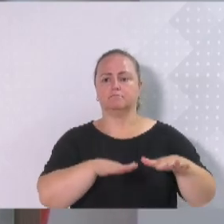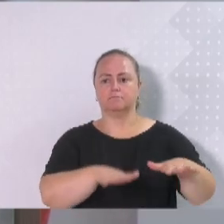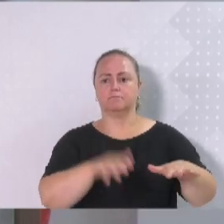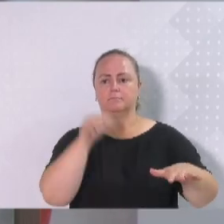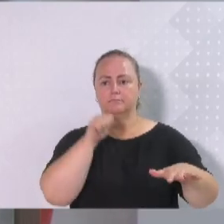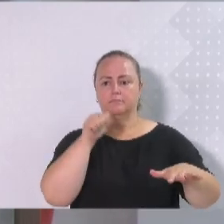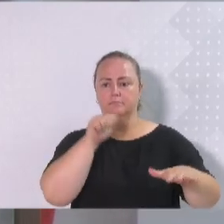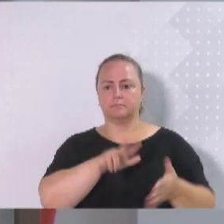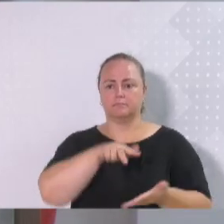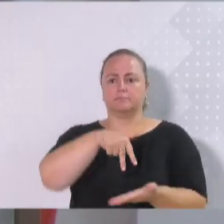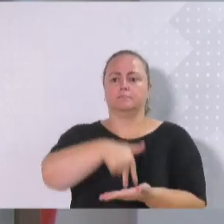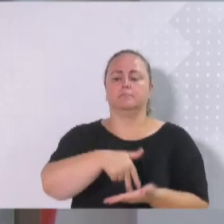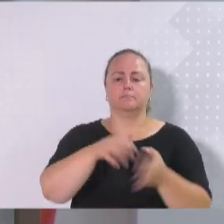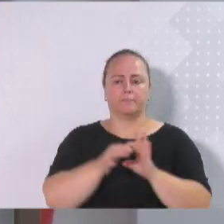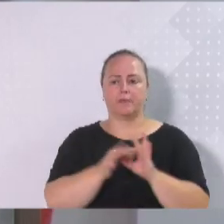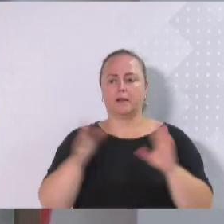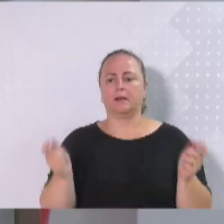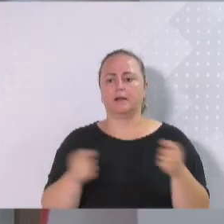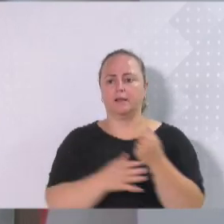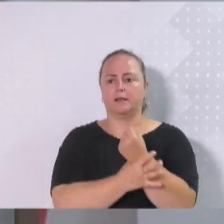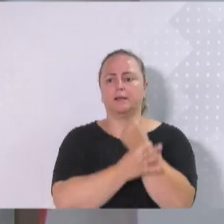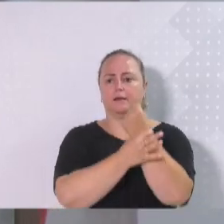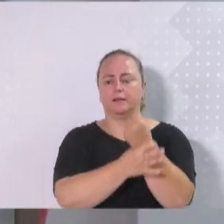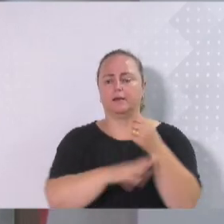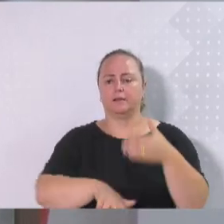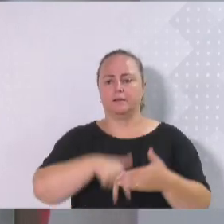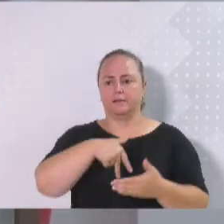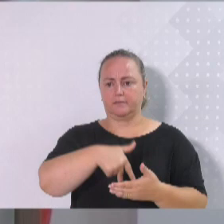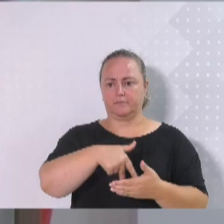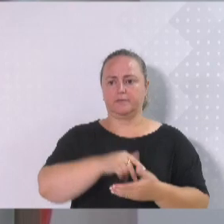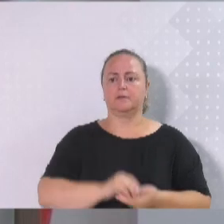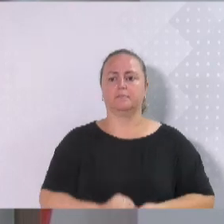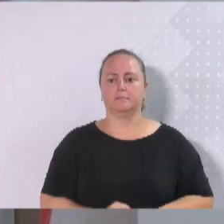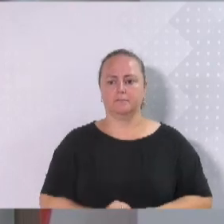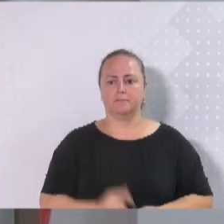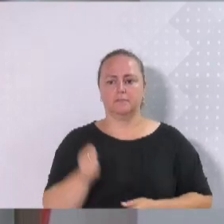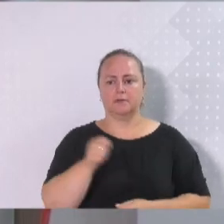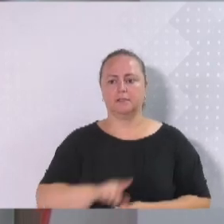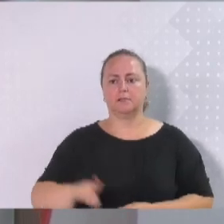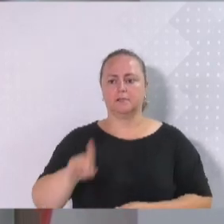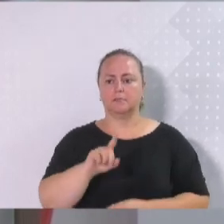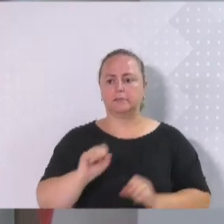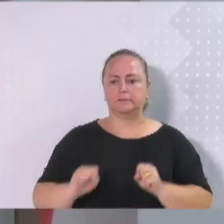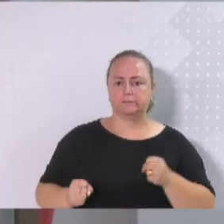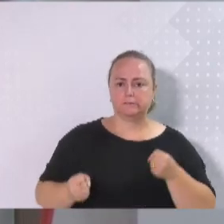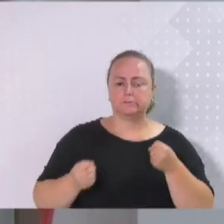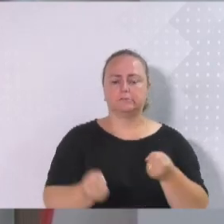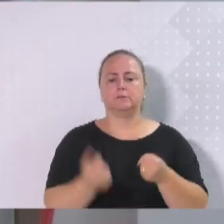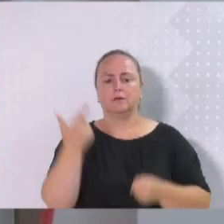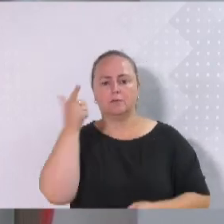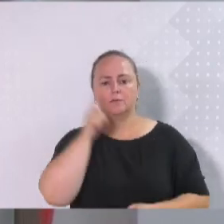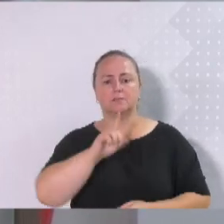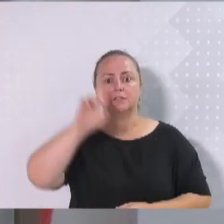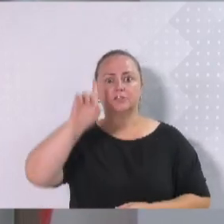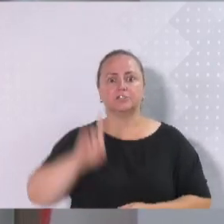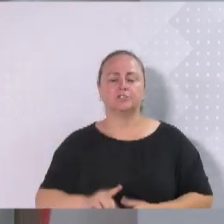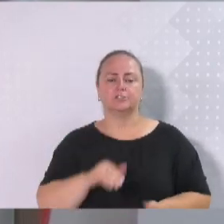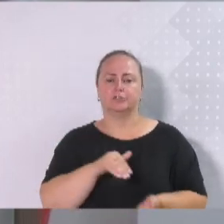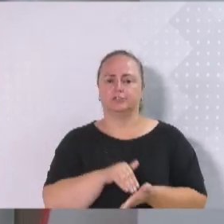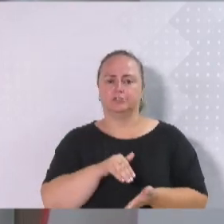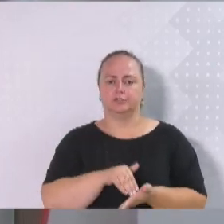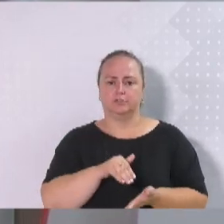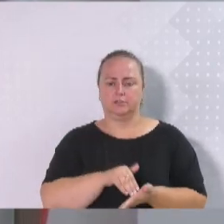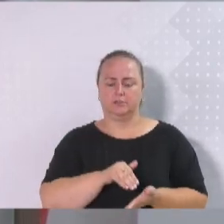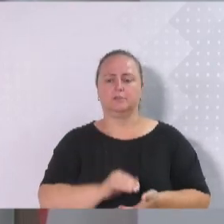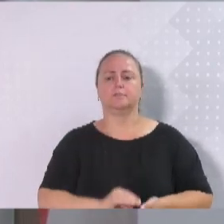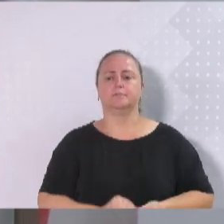autorizado e garantido nessa tribuna para que a gente não precise fazer o esforço máximo por um direito mínimo e, principalmente, para que